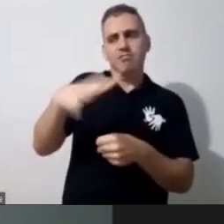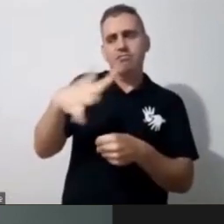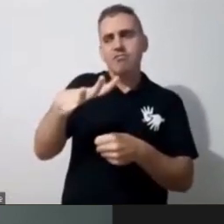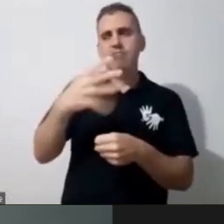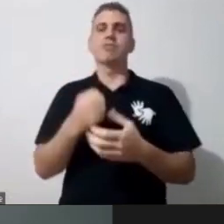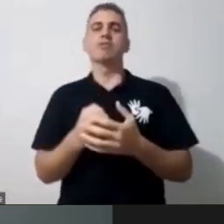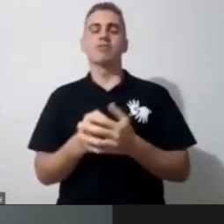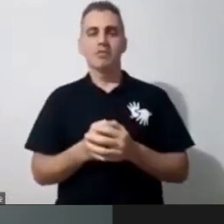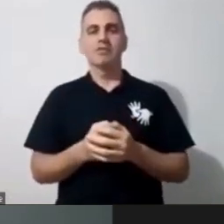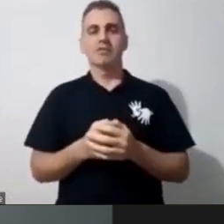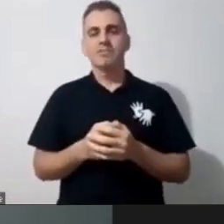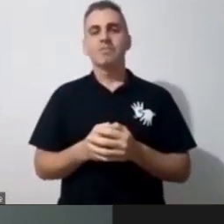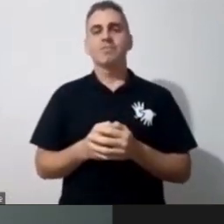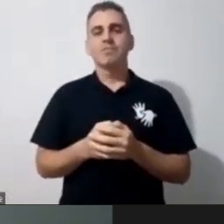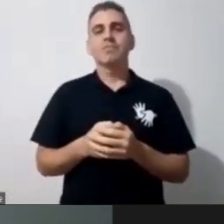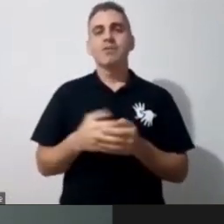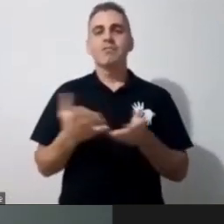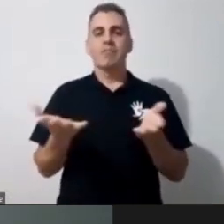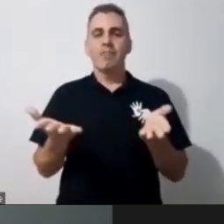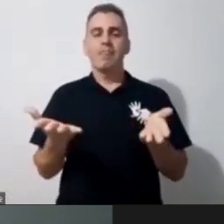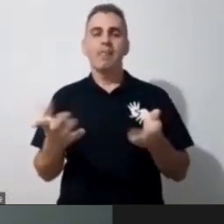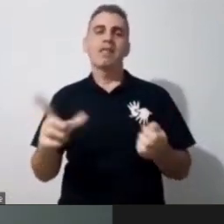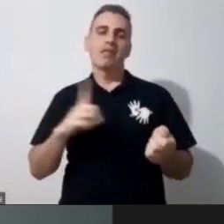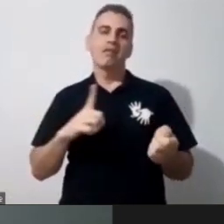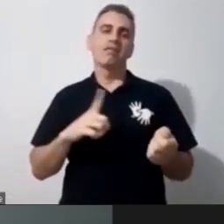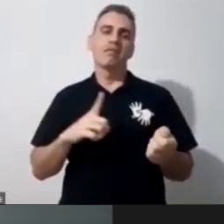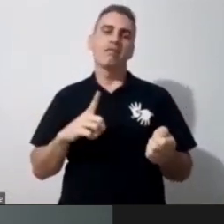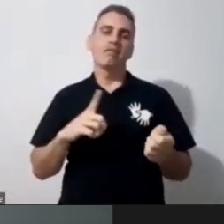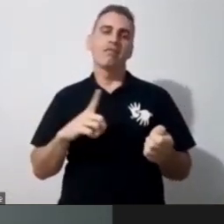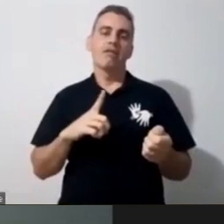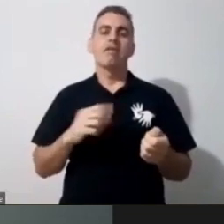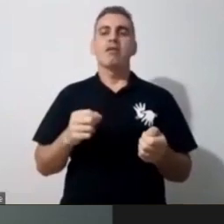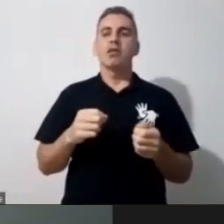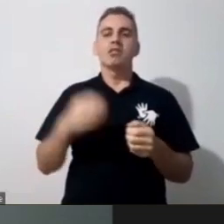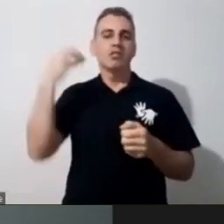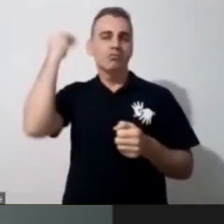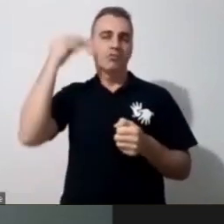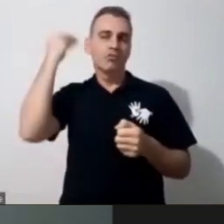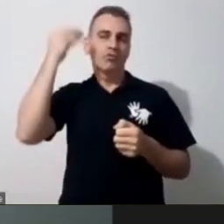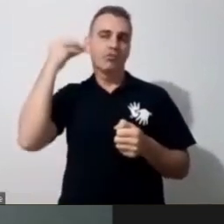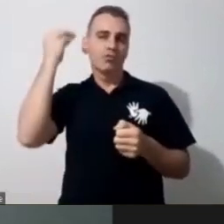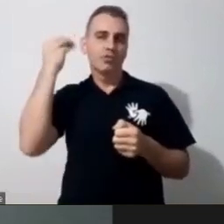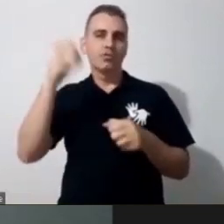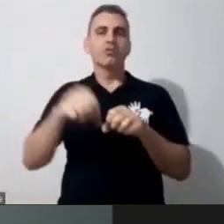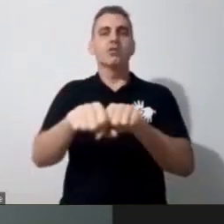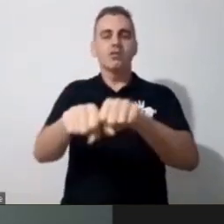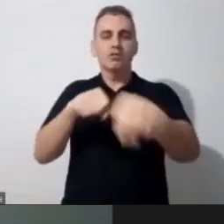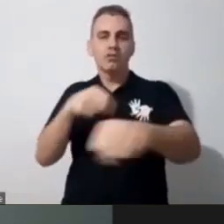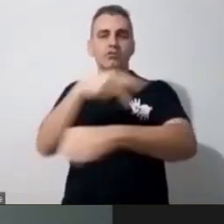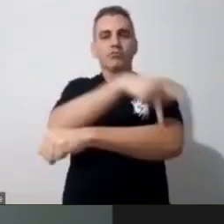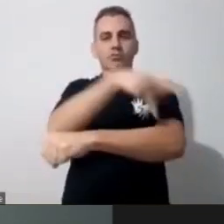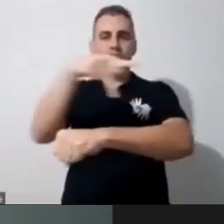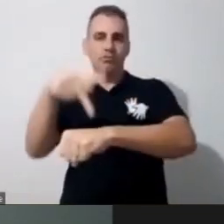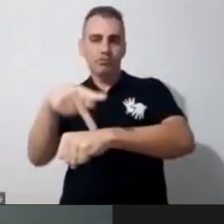histórico fixo. Então, eu tenho esse período de área de educação, minha graduação é pedagogia, eu tenho pós